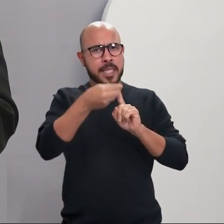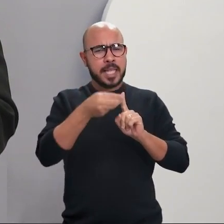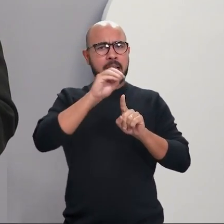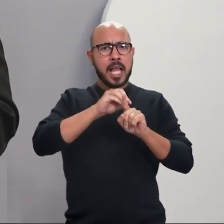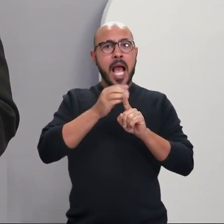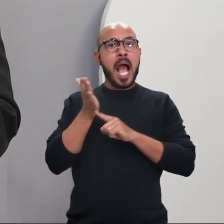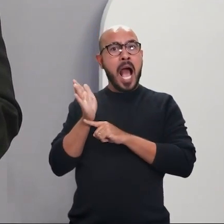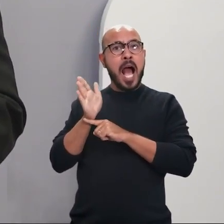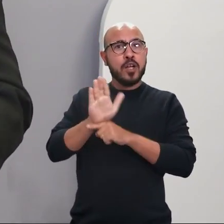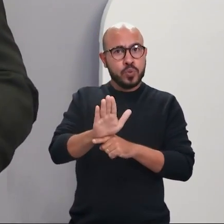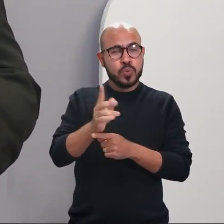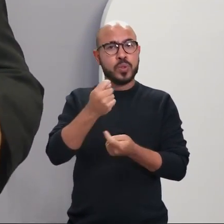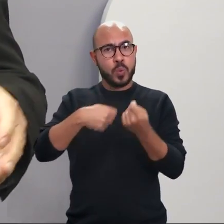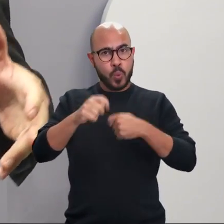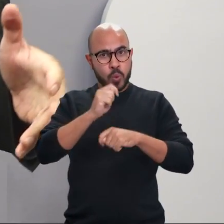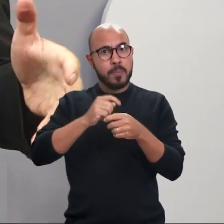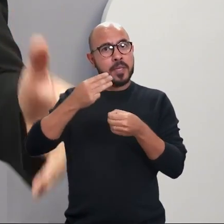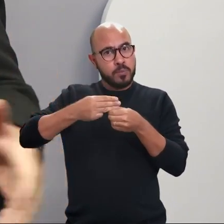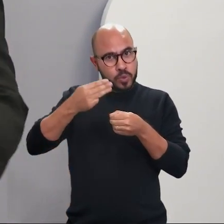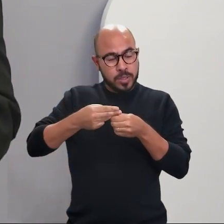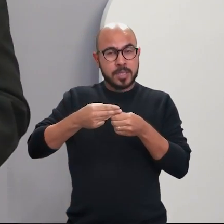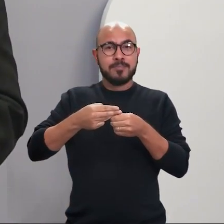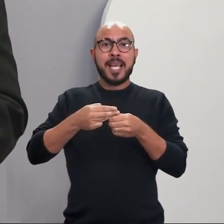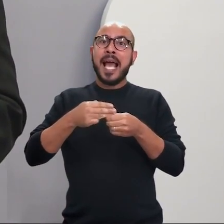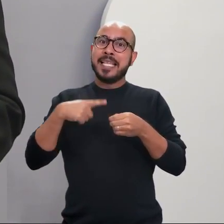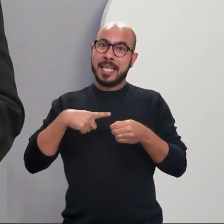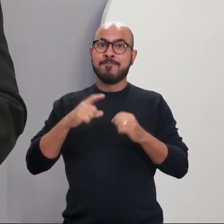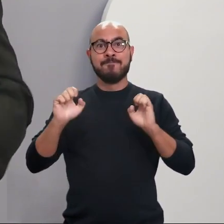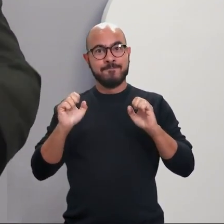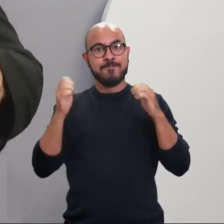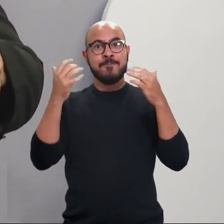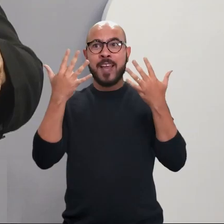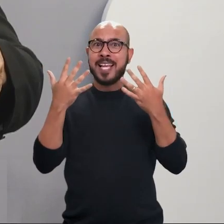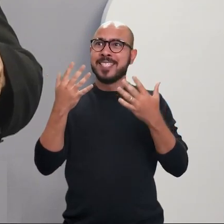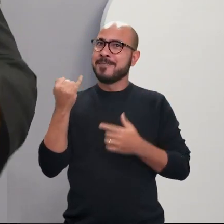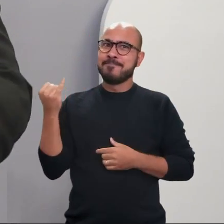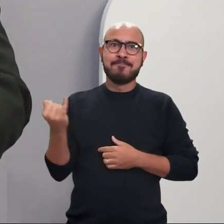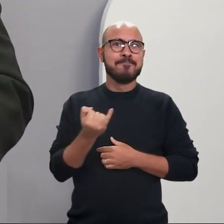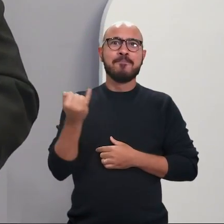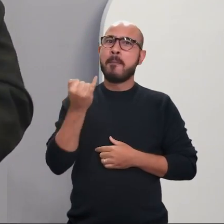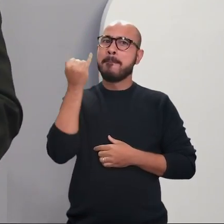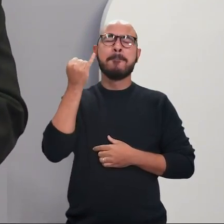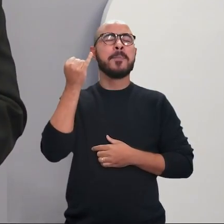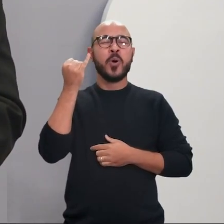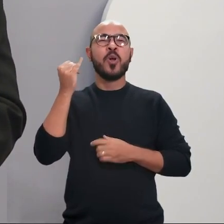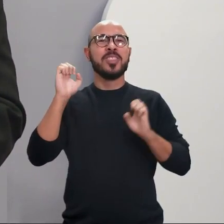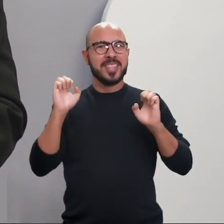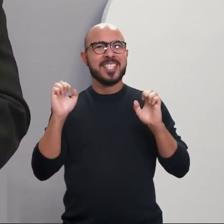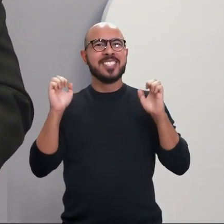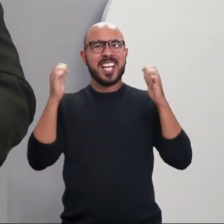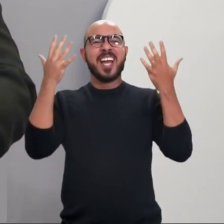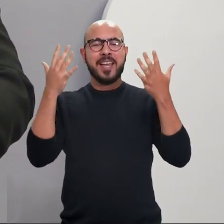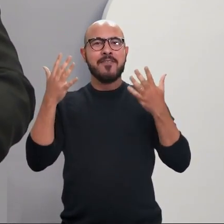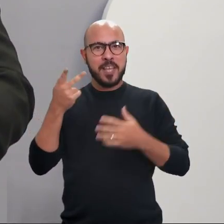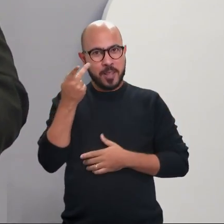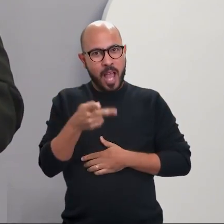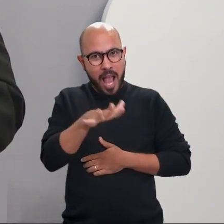para a economia da cidade e a Festa da Banana se tornou um dos eventos mais importantes da região,